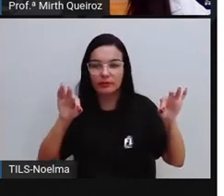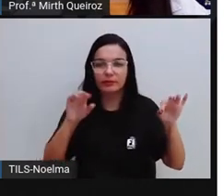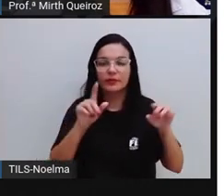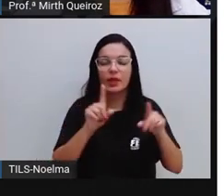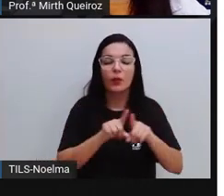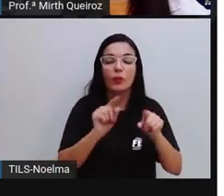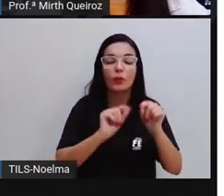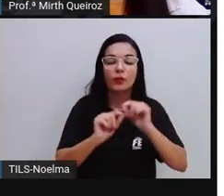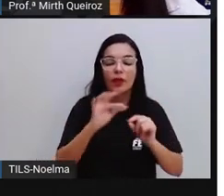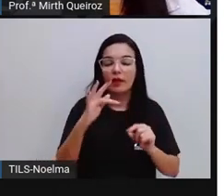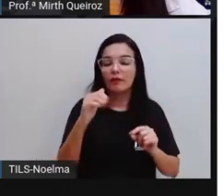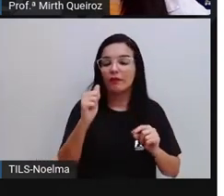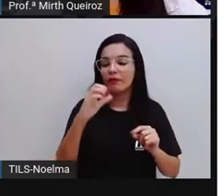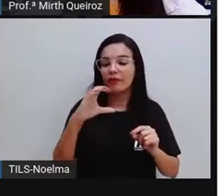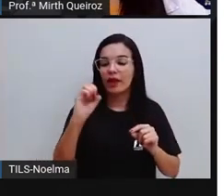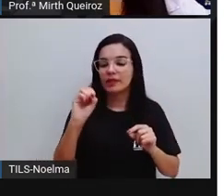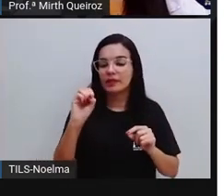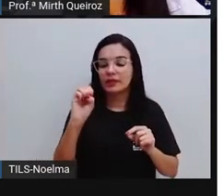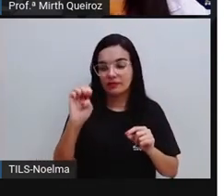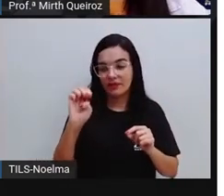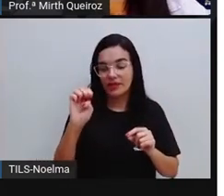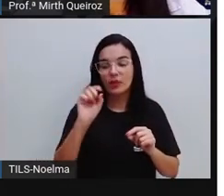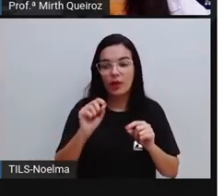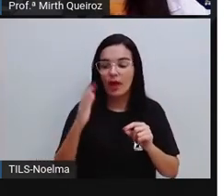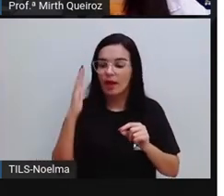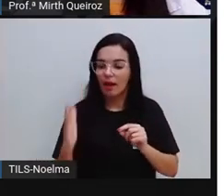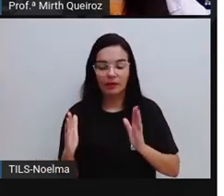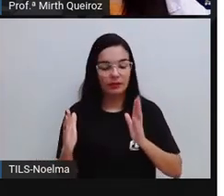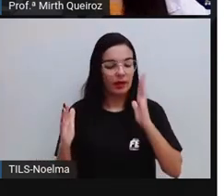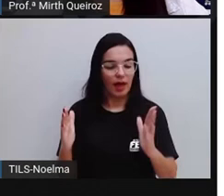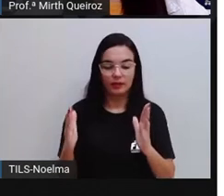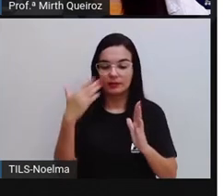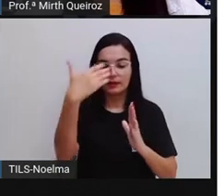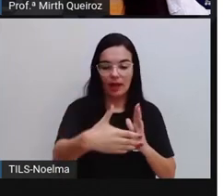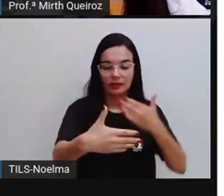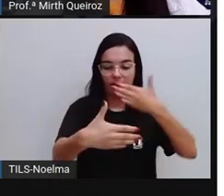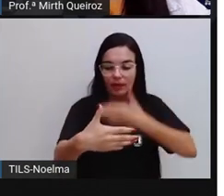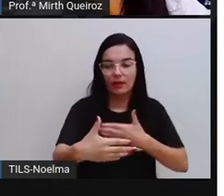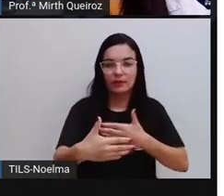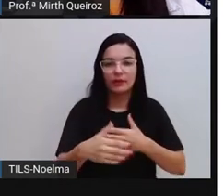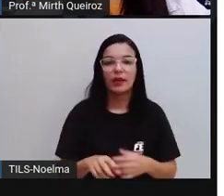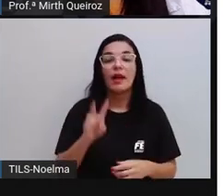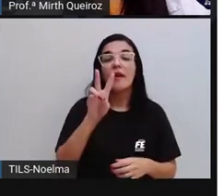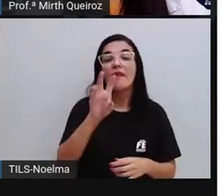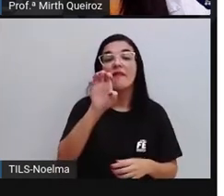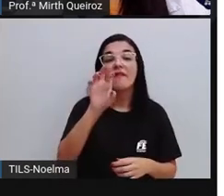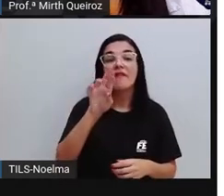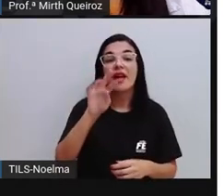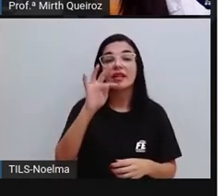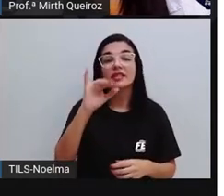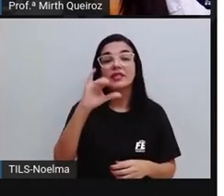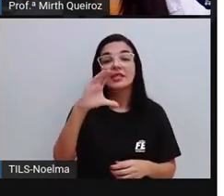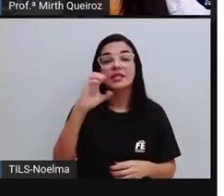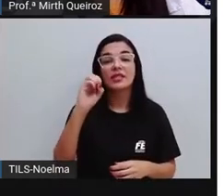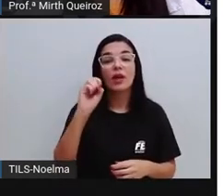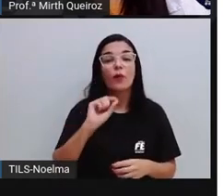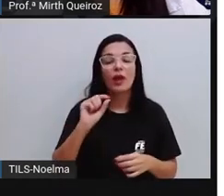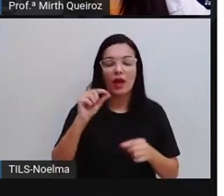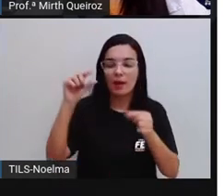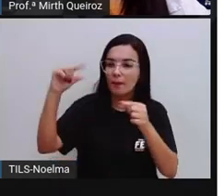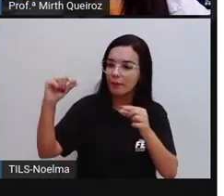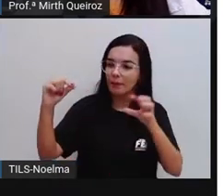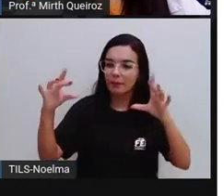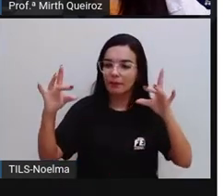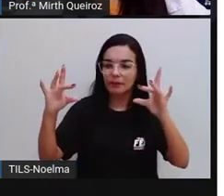lado desse sólido geométrico, dessa figura espacial, e vete é o encontro aí